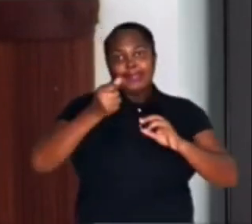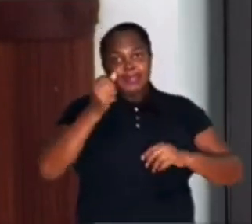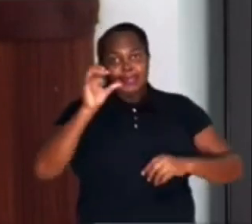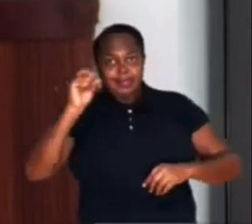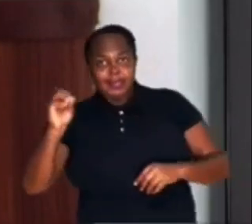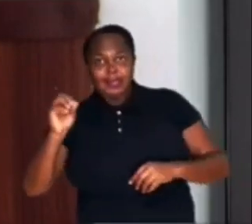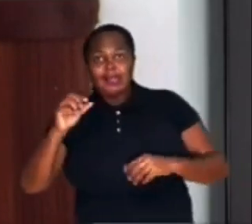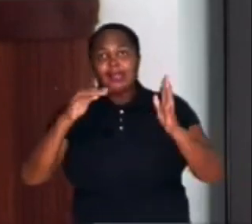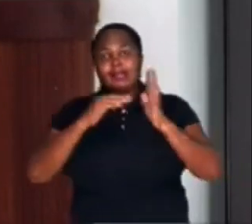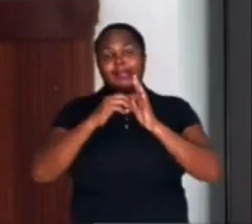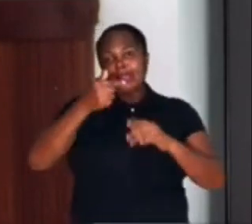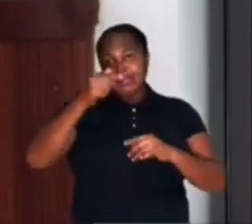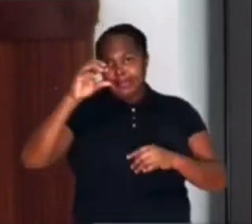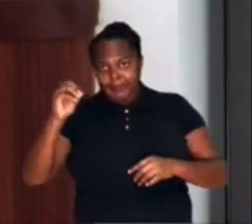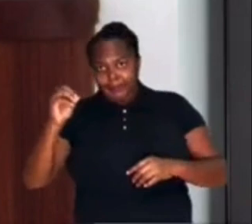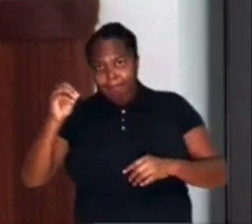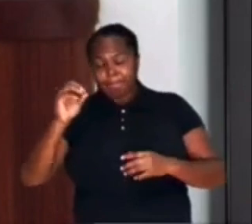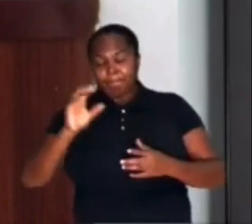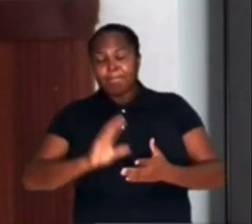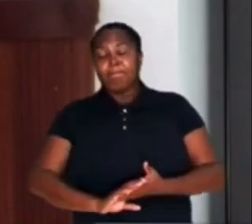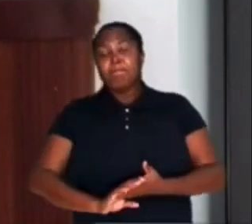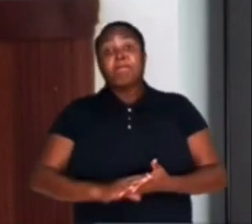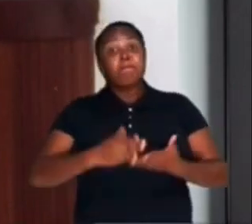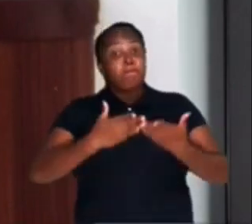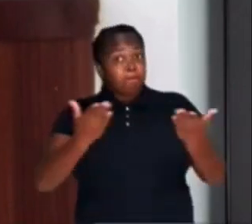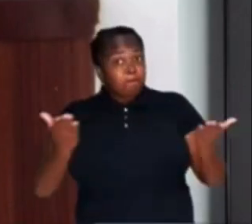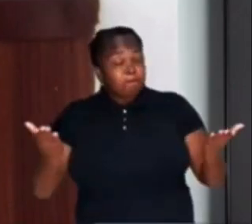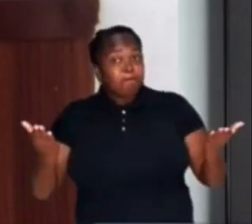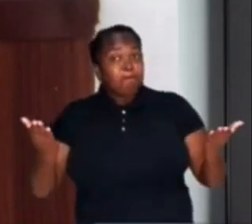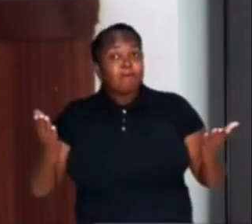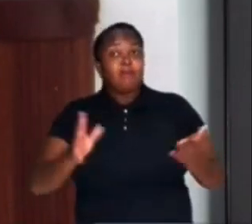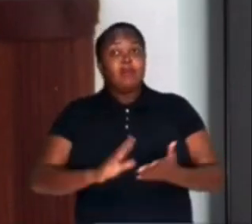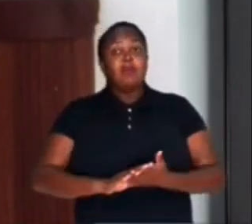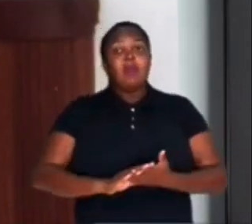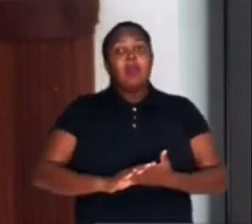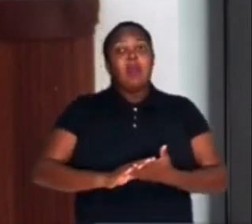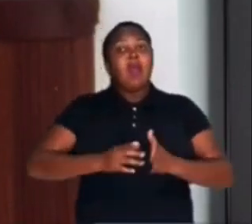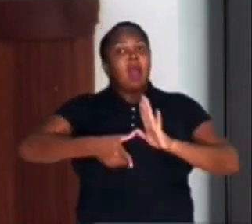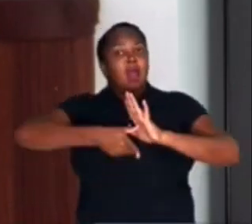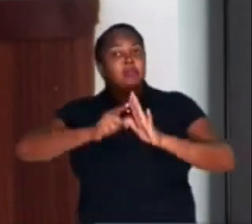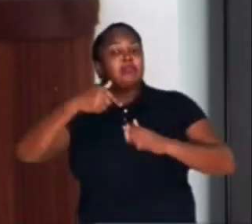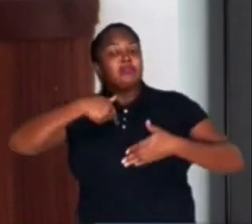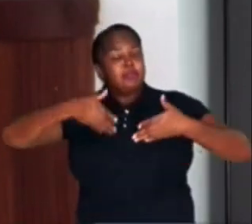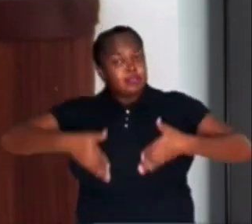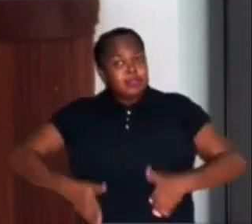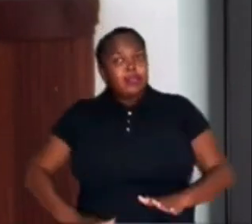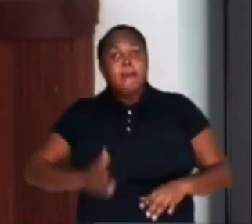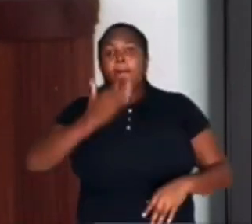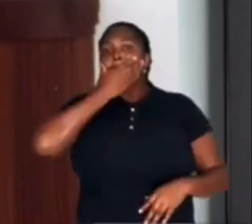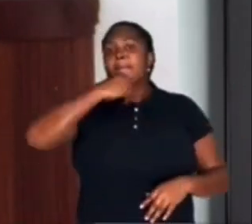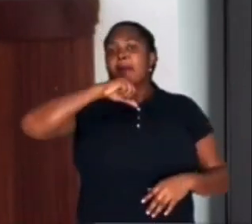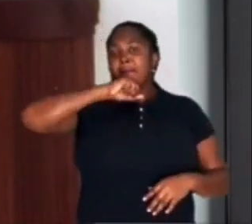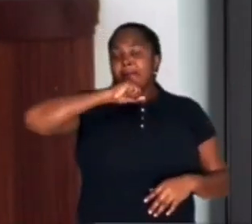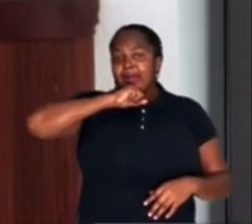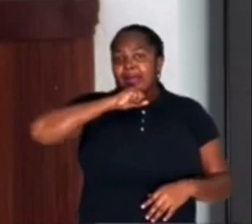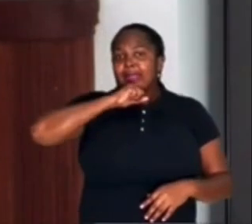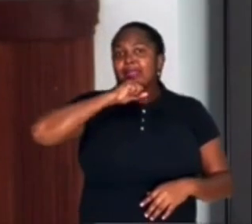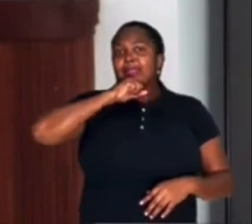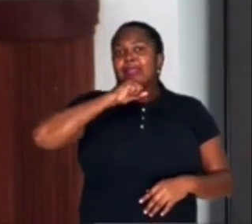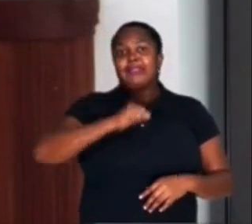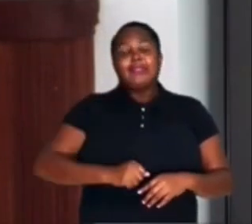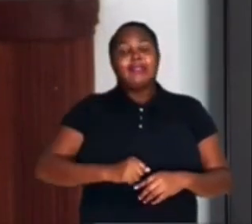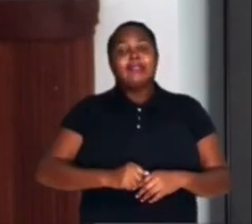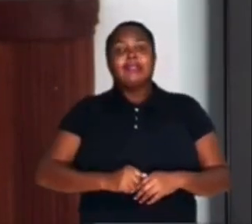Nesse período, senhores e senhoras, bem antes do meu nascimento, meu pai enfrentava problemas